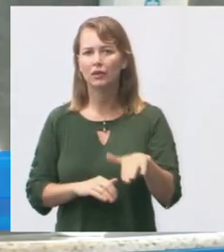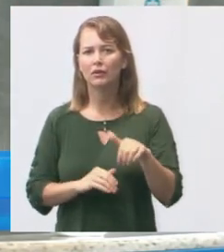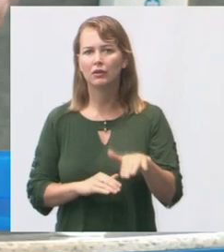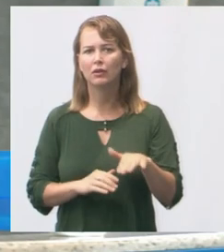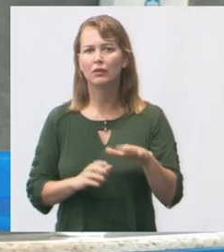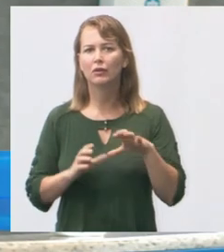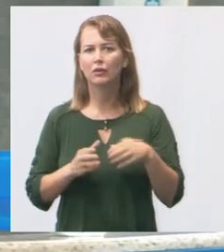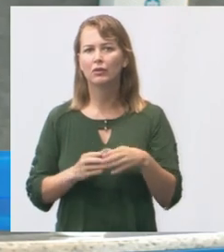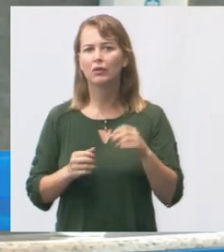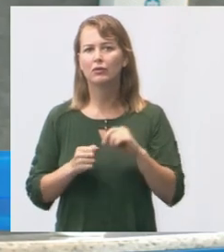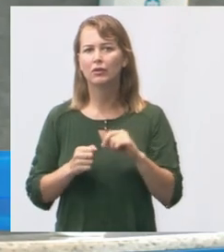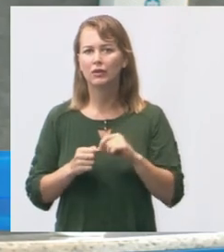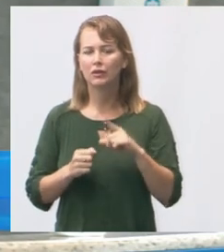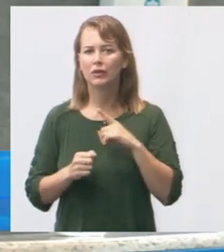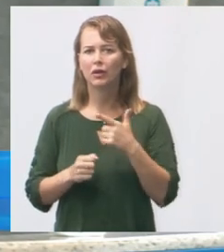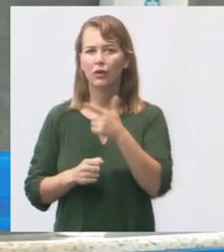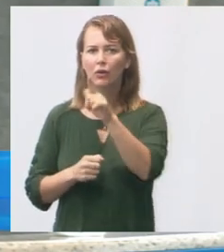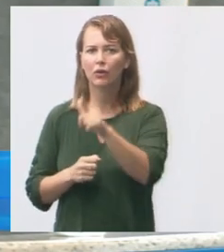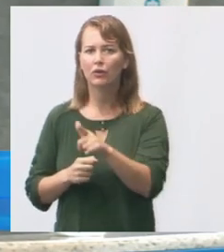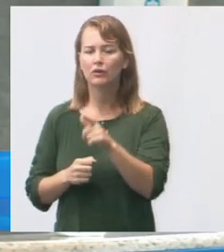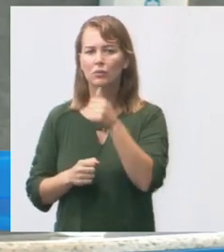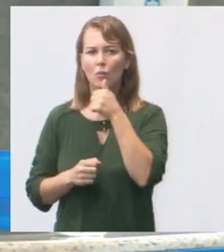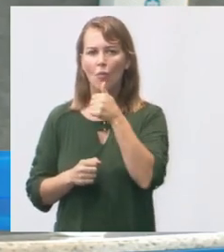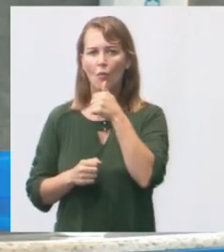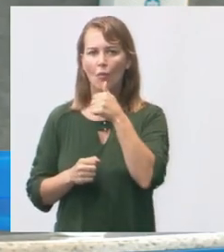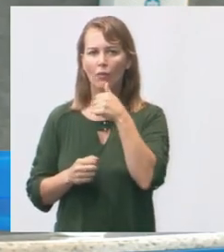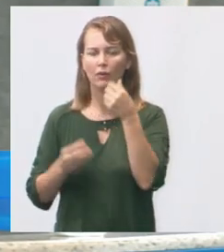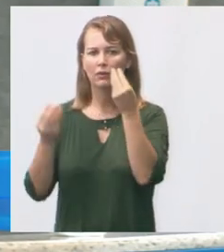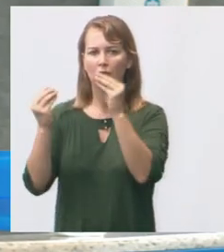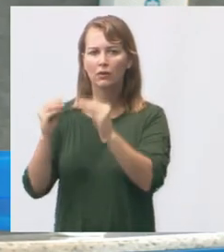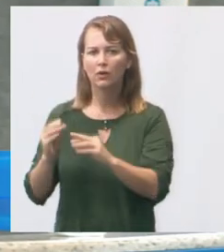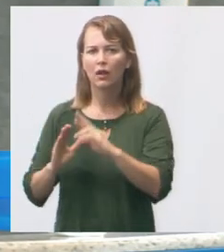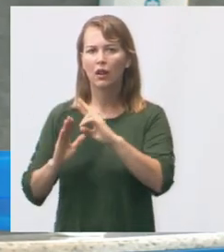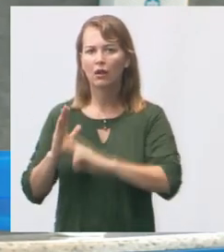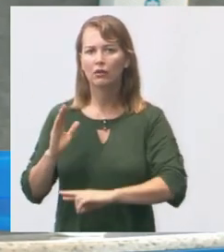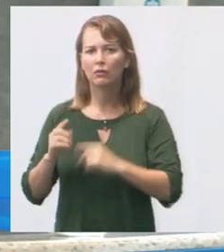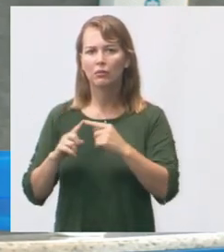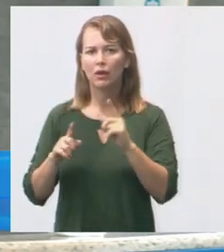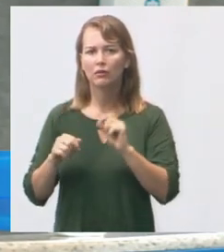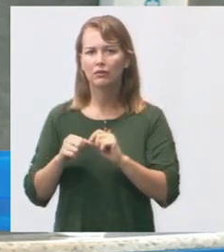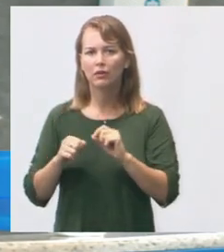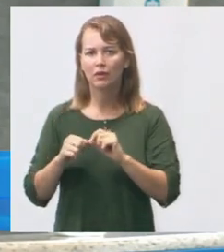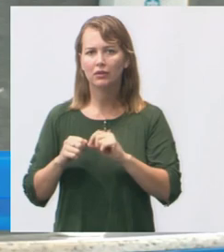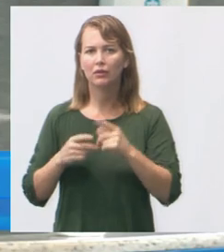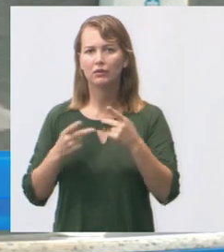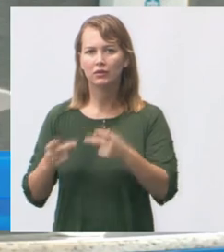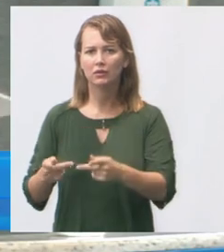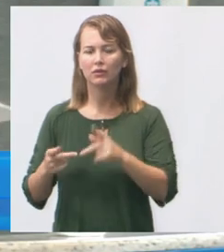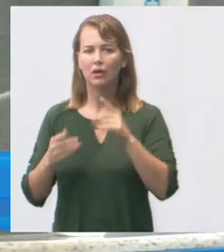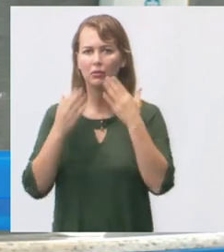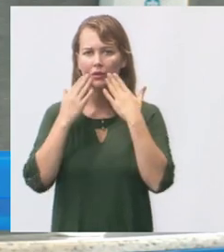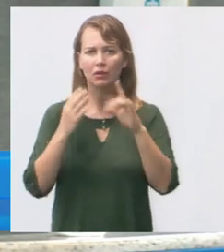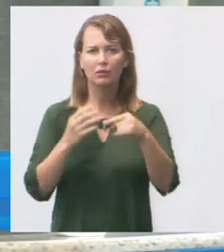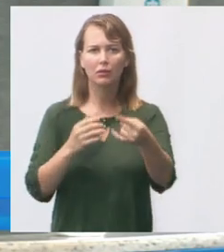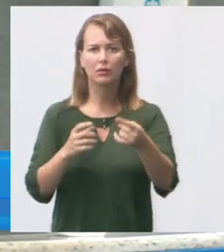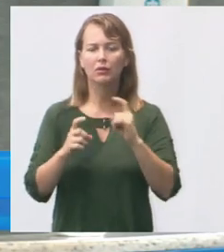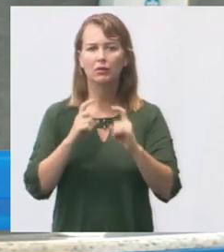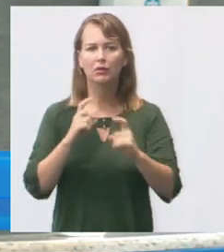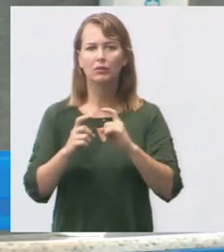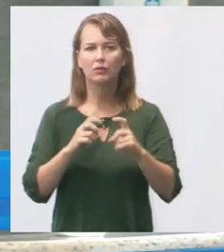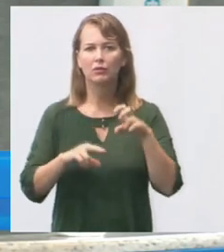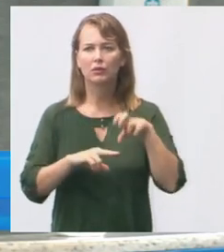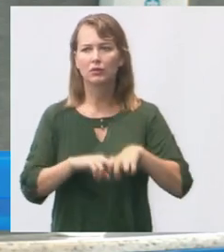tem outras ainda que não foram não foram feitos relatórios mas a gente já fez a visita e está apresentada na próxima reunião vou sentar ali para a gente dar